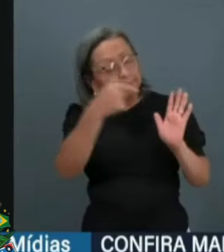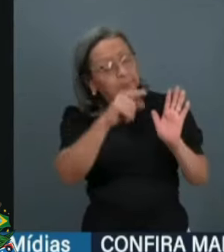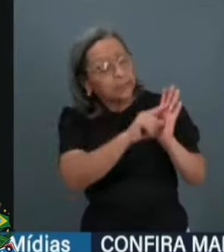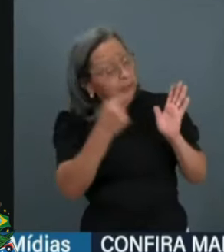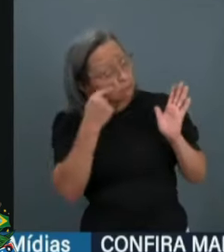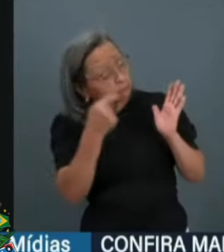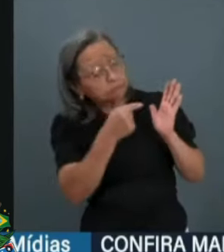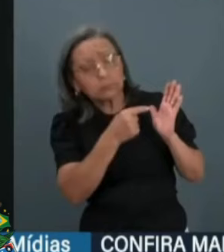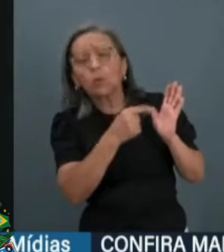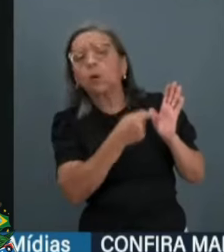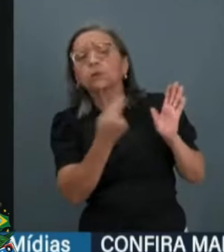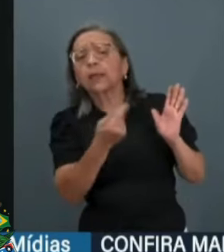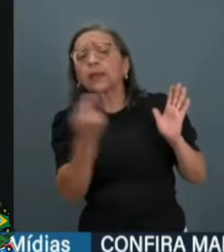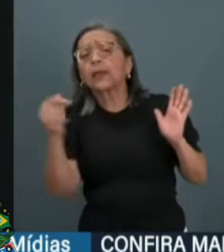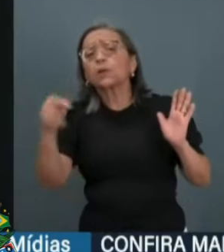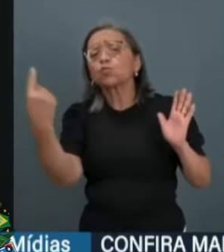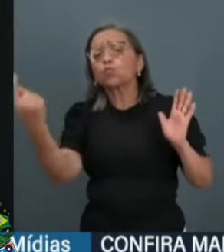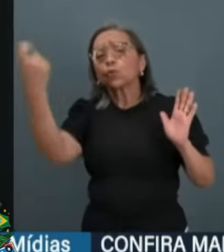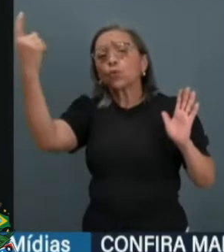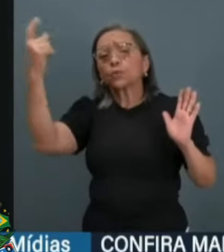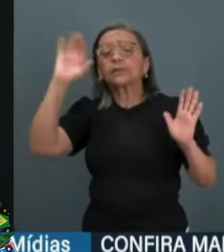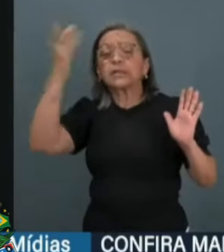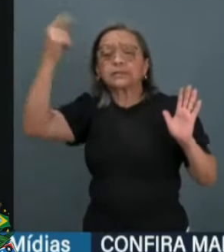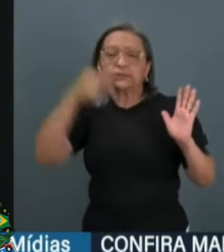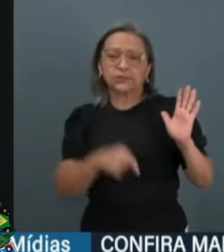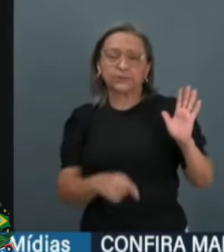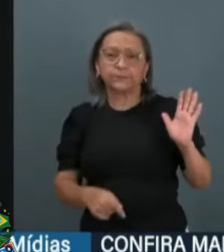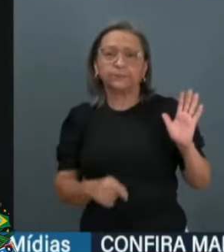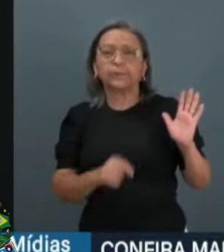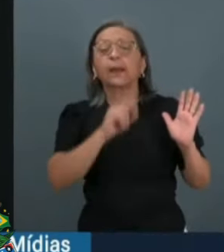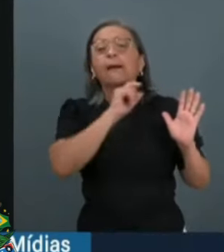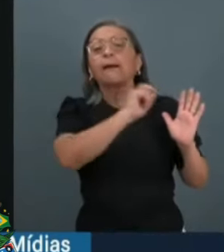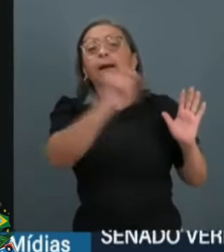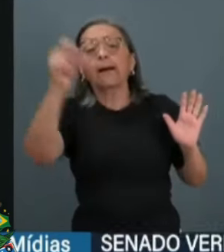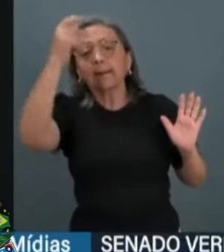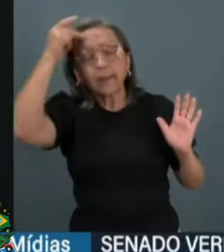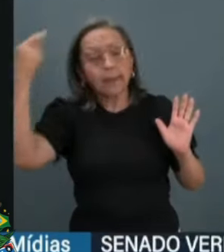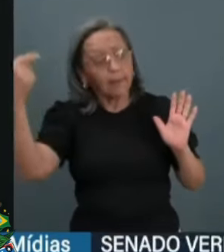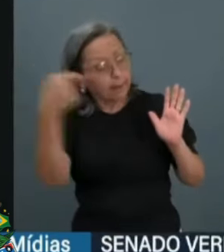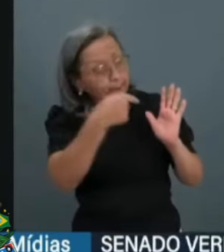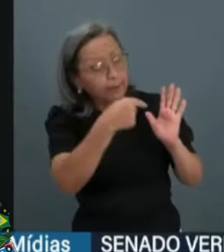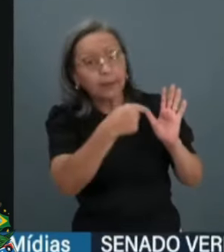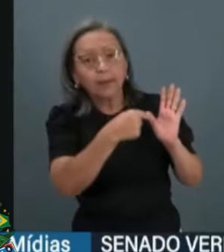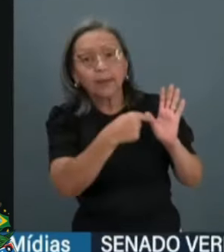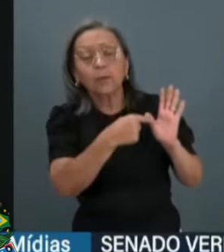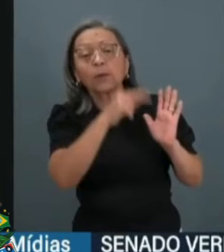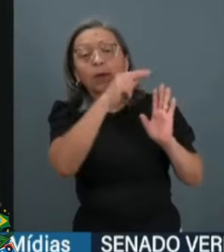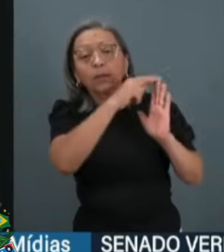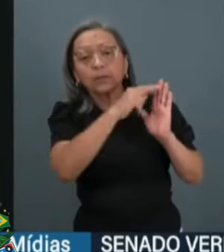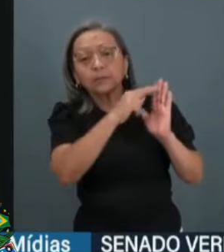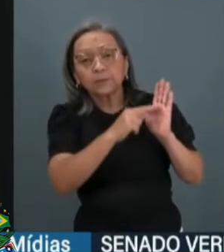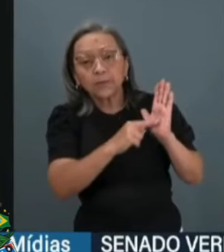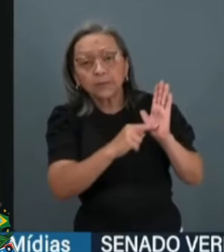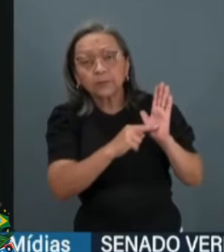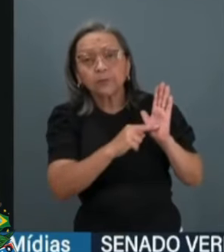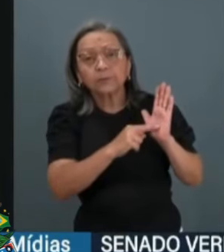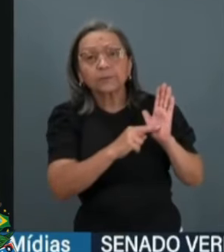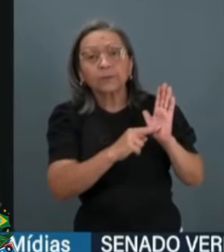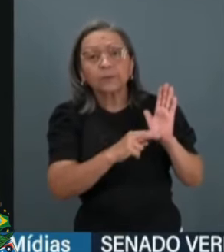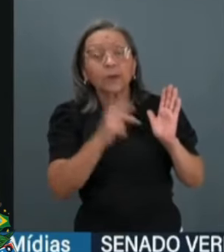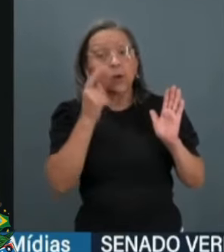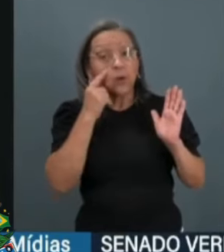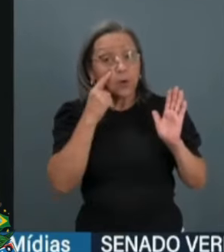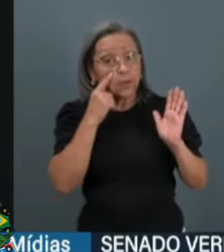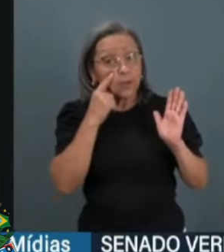a competência para decidir sobre isso. A quem a lei, o regimento, e veja, mesmo